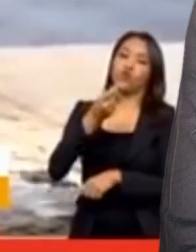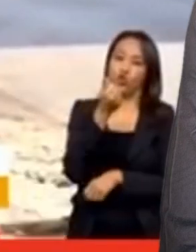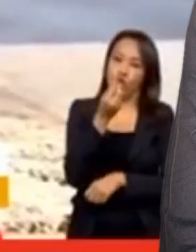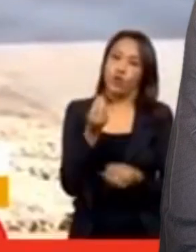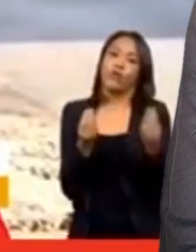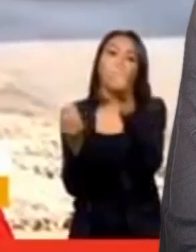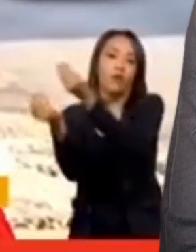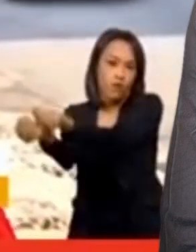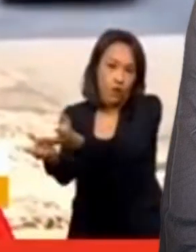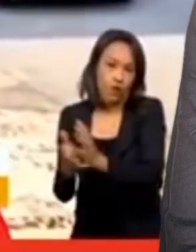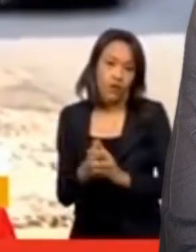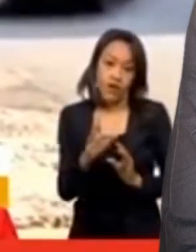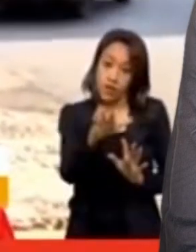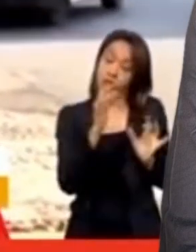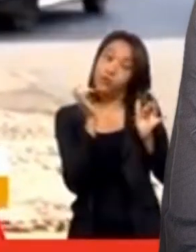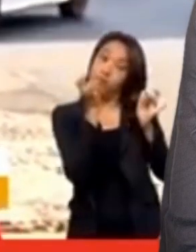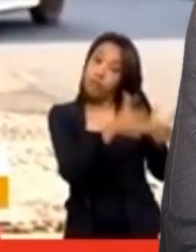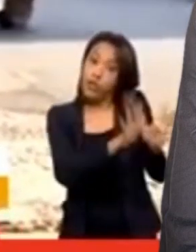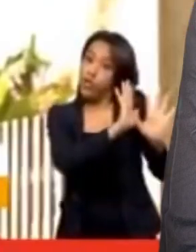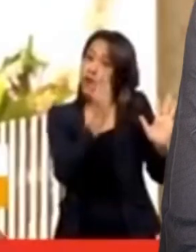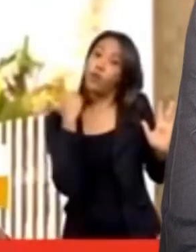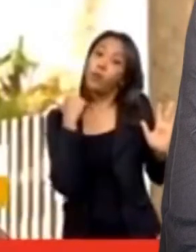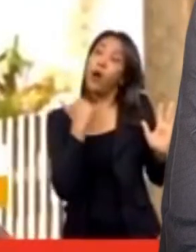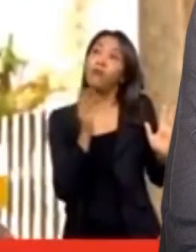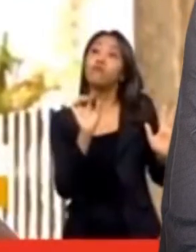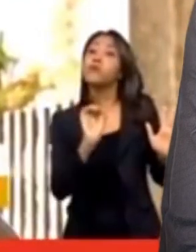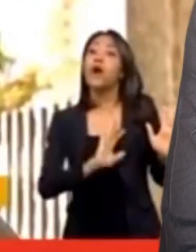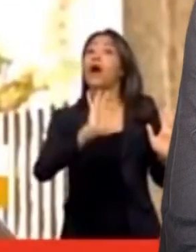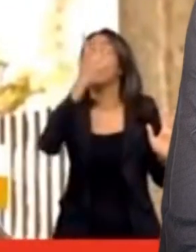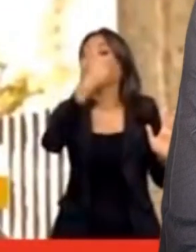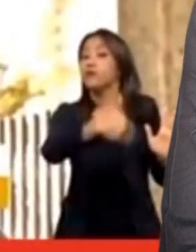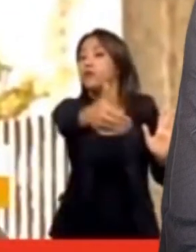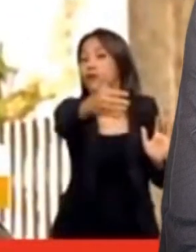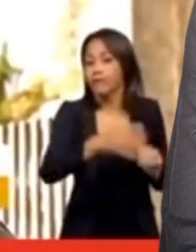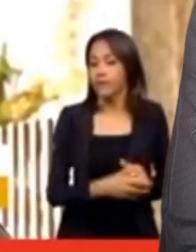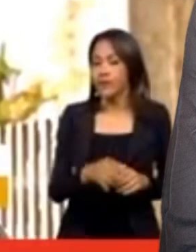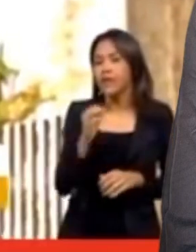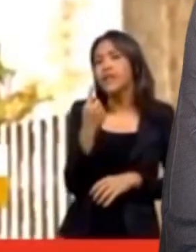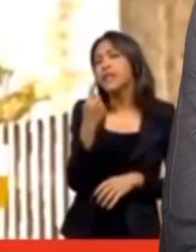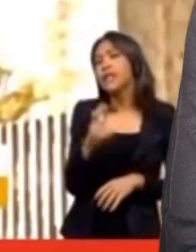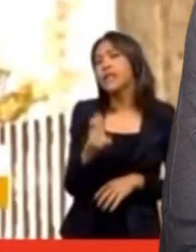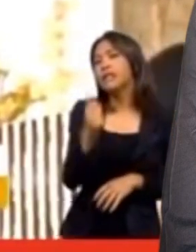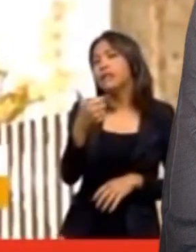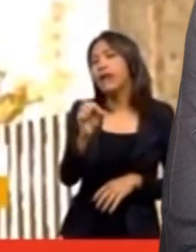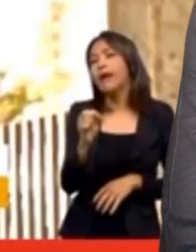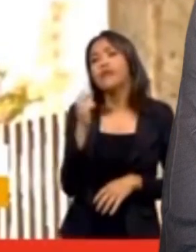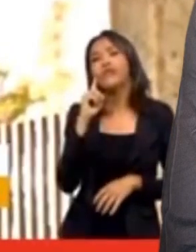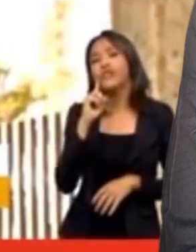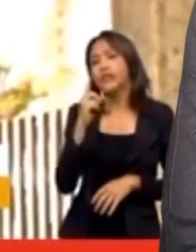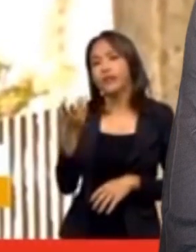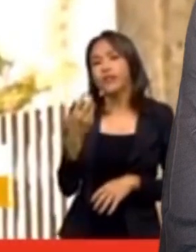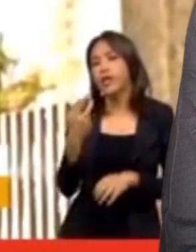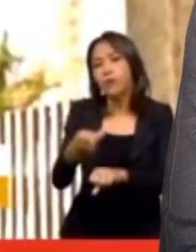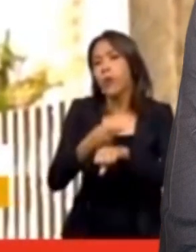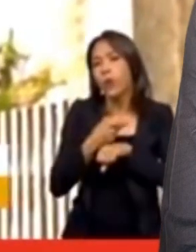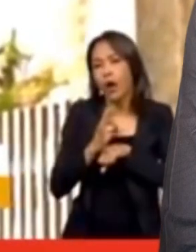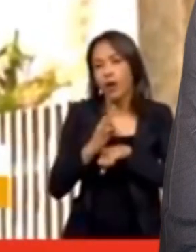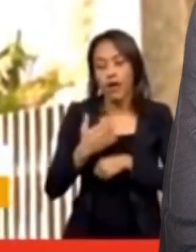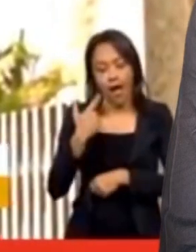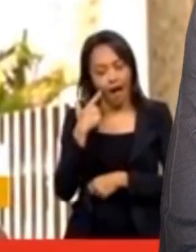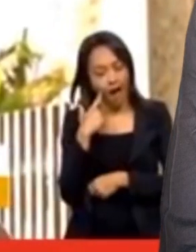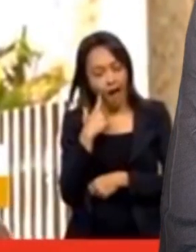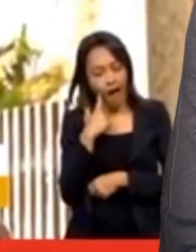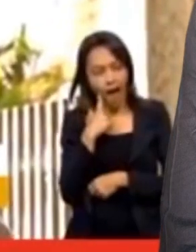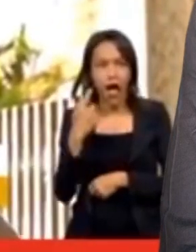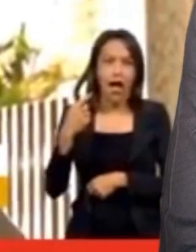Eu deixava quieto no banco até ver o que ia acontecer. Se ficasse ali no saco de 10, 15 dias e ninguém aparecesse para pegar. Ah, e nós dá um jeito de